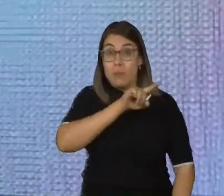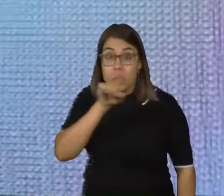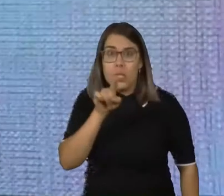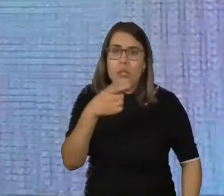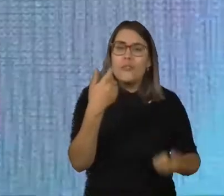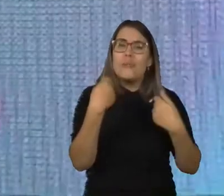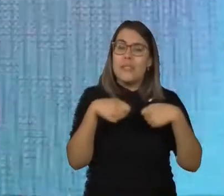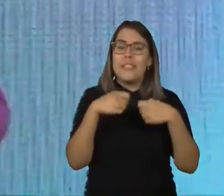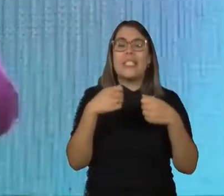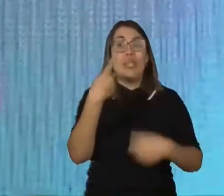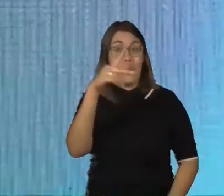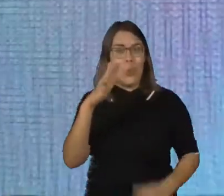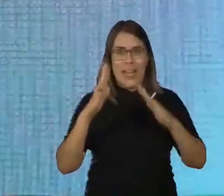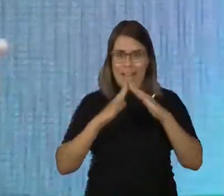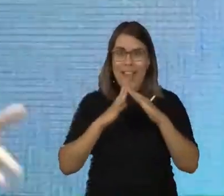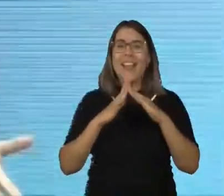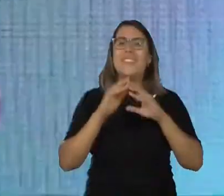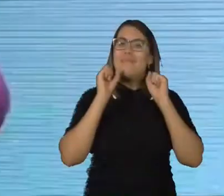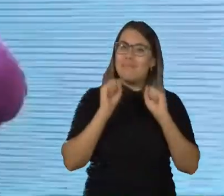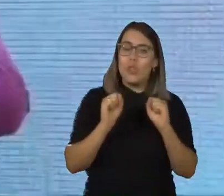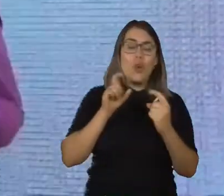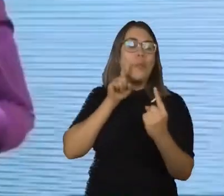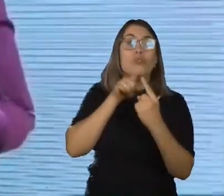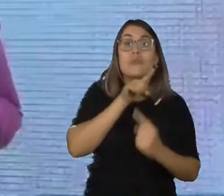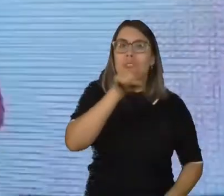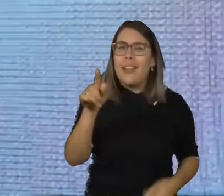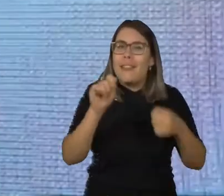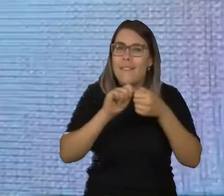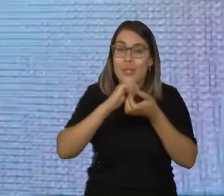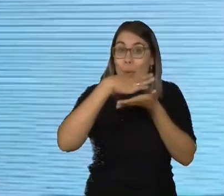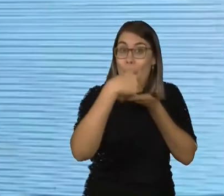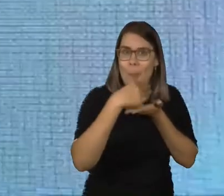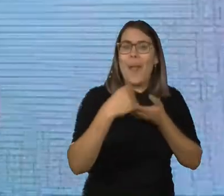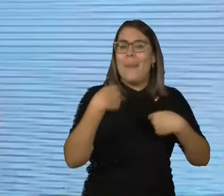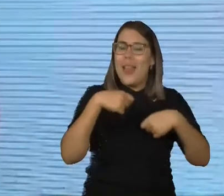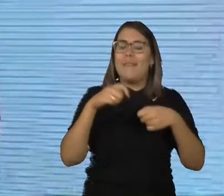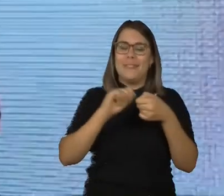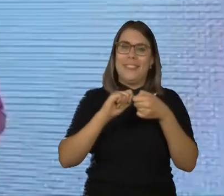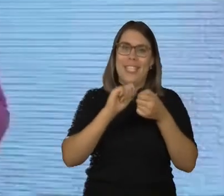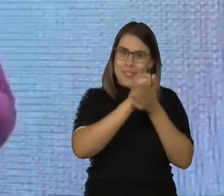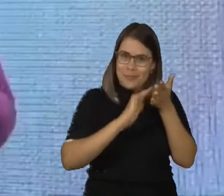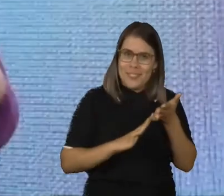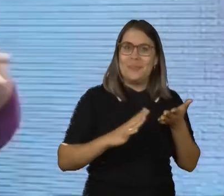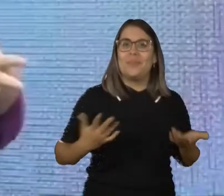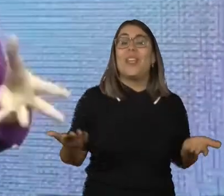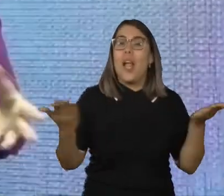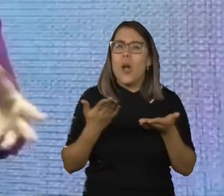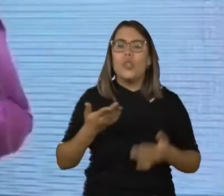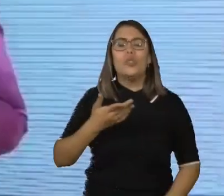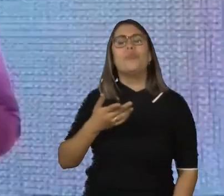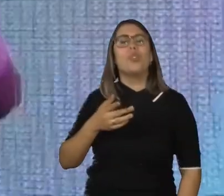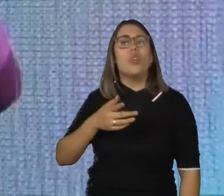fazer comigo de casa, então você vai poder fazer também, meu objetivo é esse, ela cria a nossa realidade. Giovanni no início